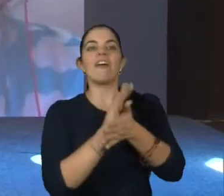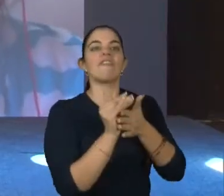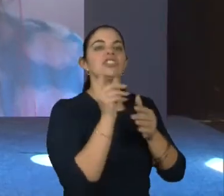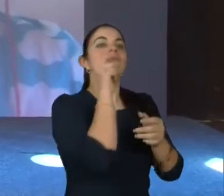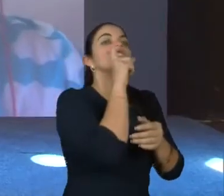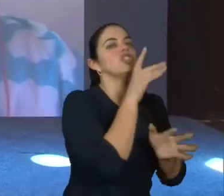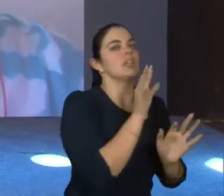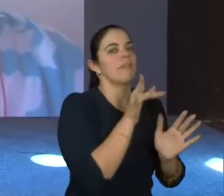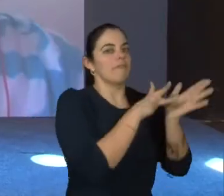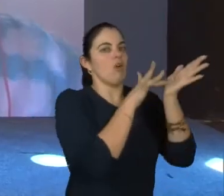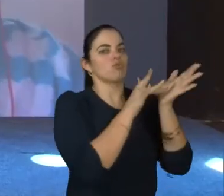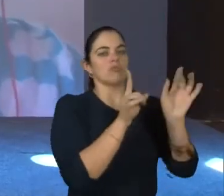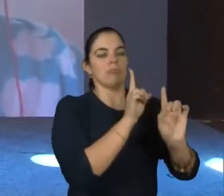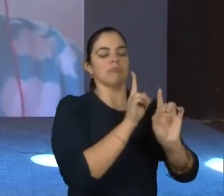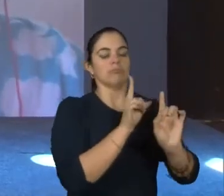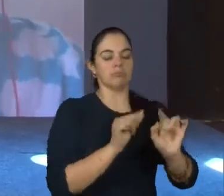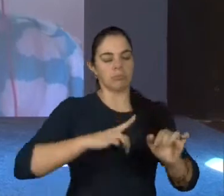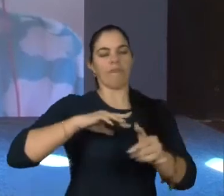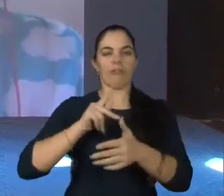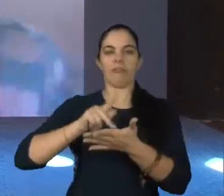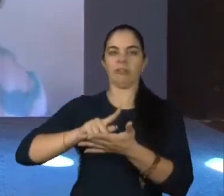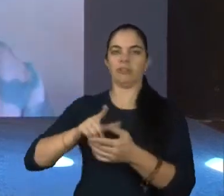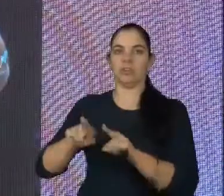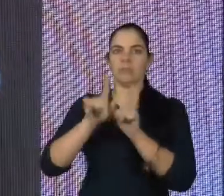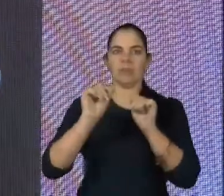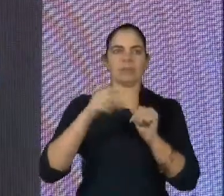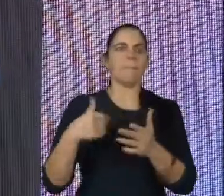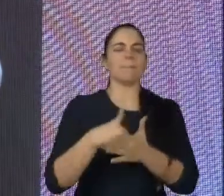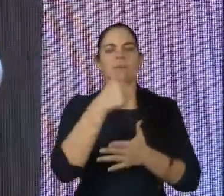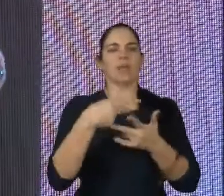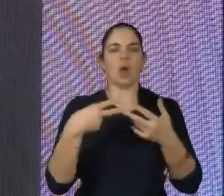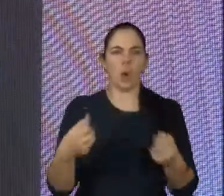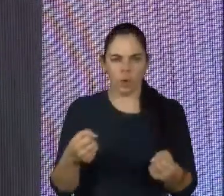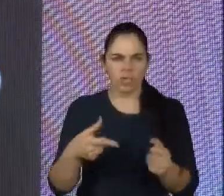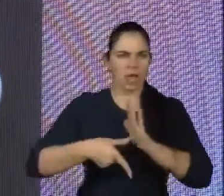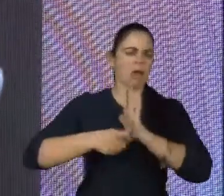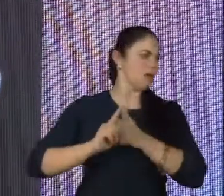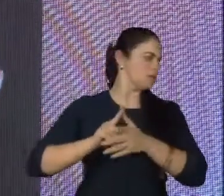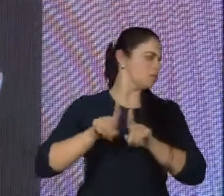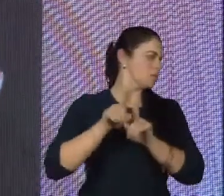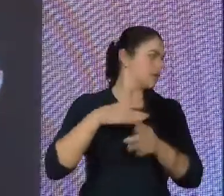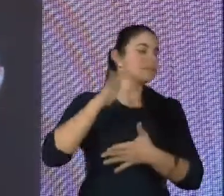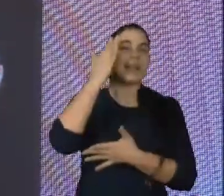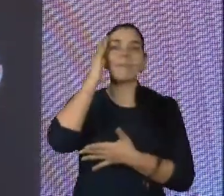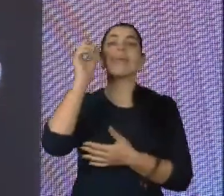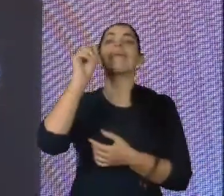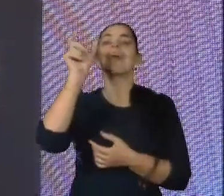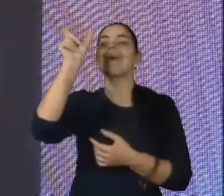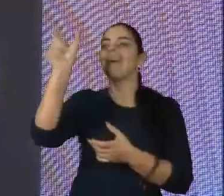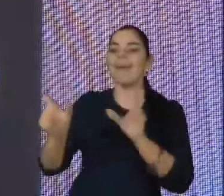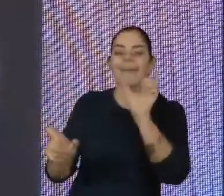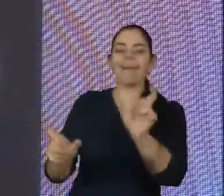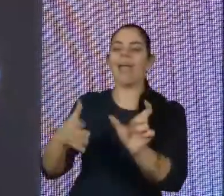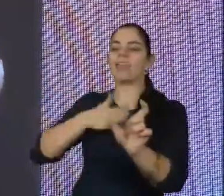Exato. Por isso que eu até comentei aqui, falando que, em primeiro lugar, antes de tudo, é saber quem somos, porque daí